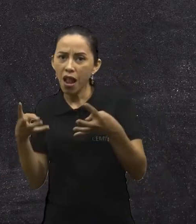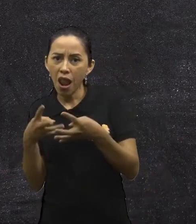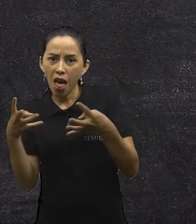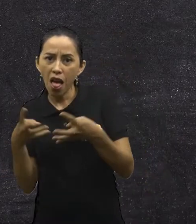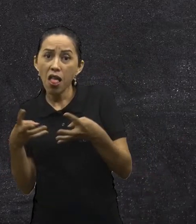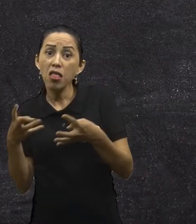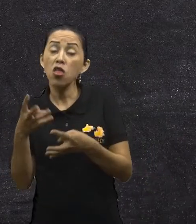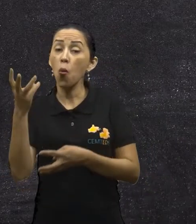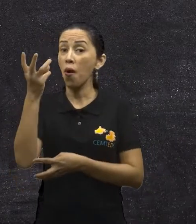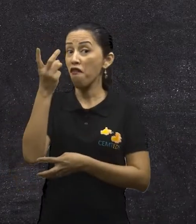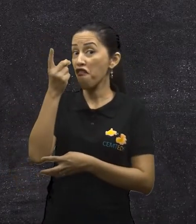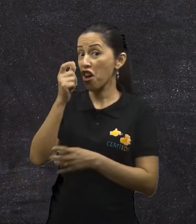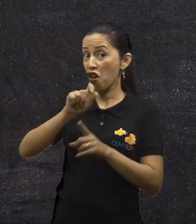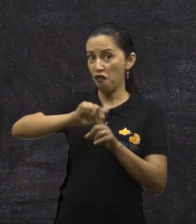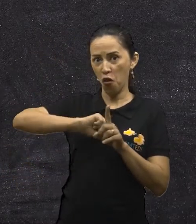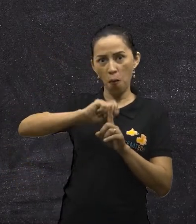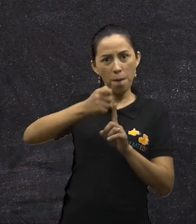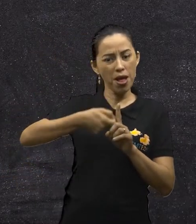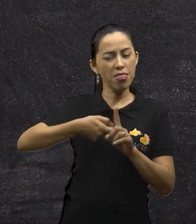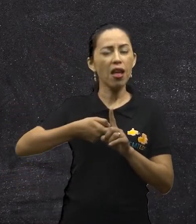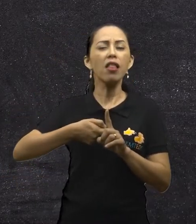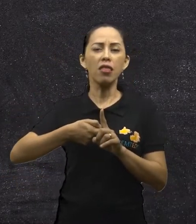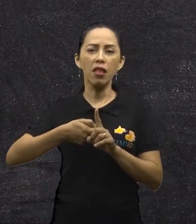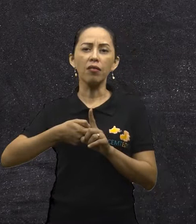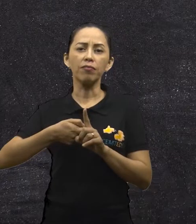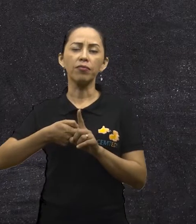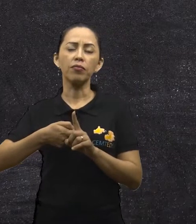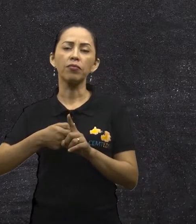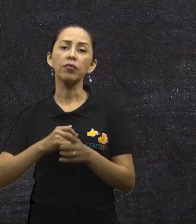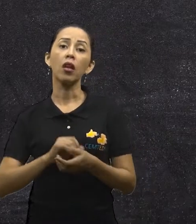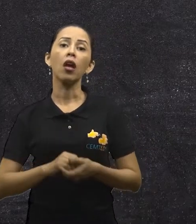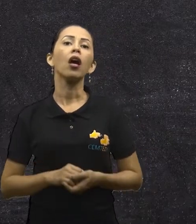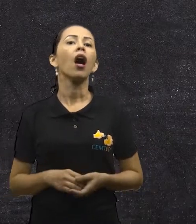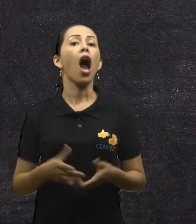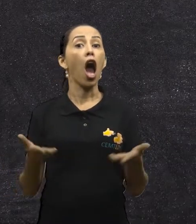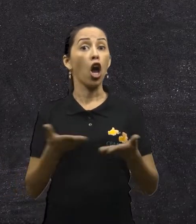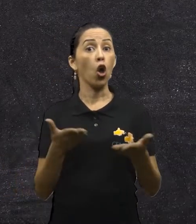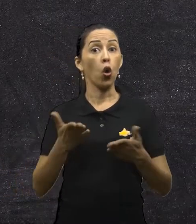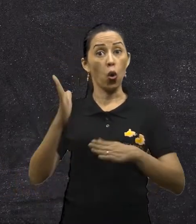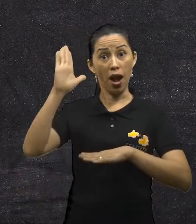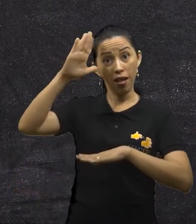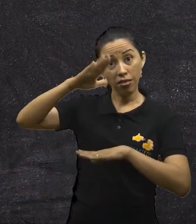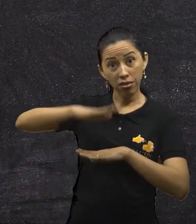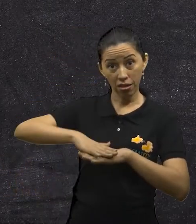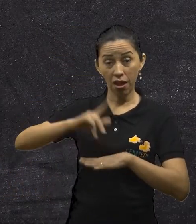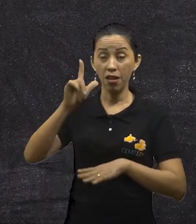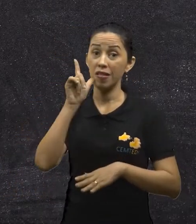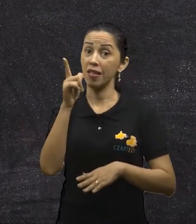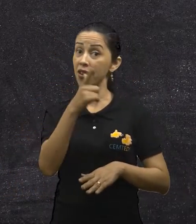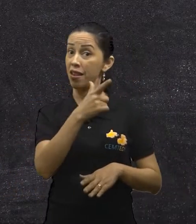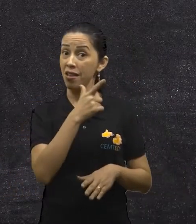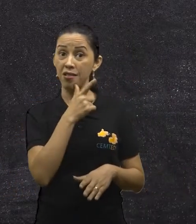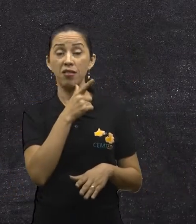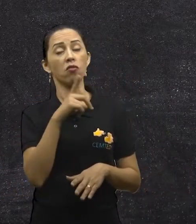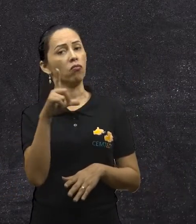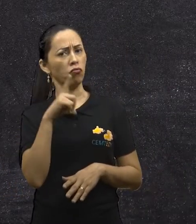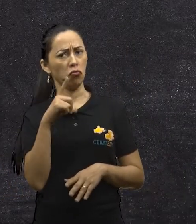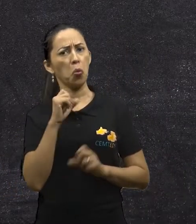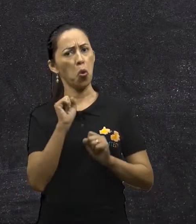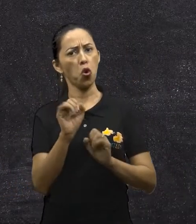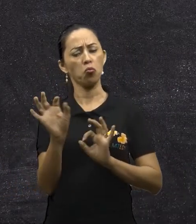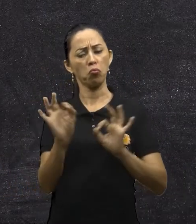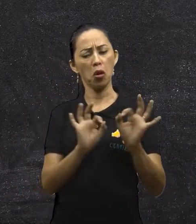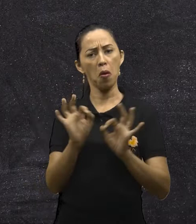E o lanchinho da tarde? De lanche da tarde, a gente pode preparar um cuscuz de milho com queijo coalho,